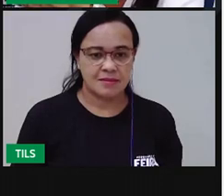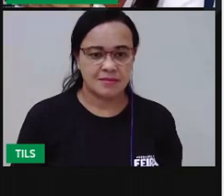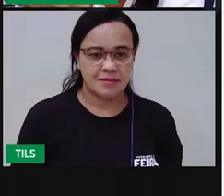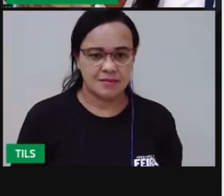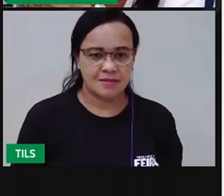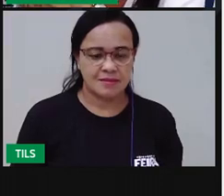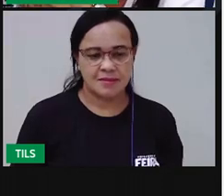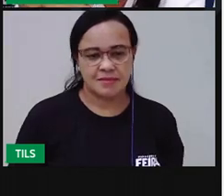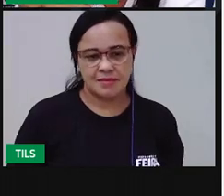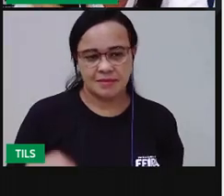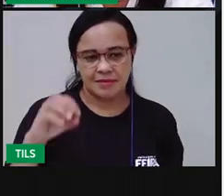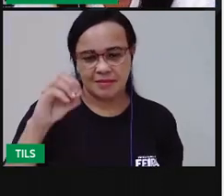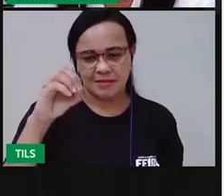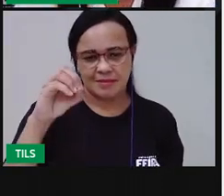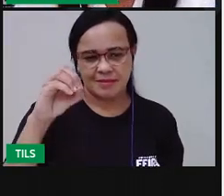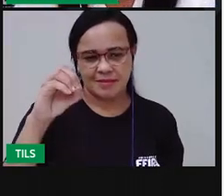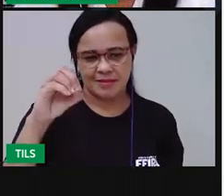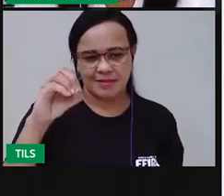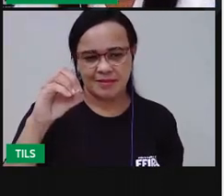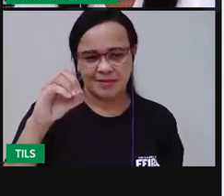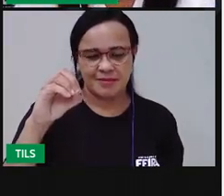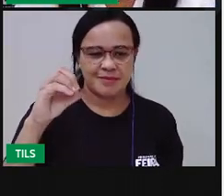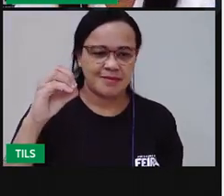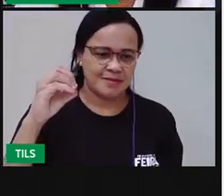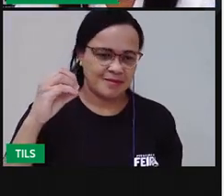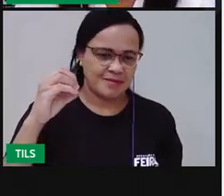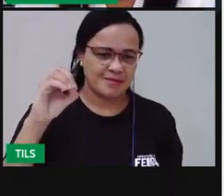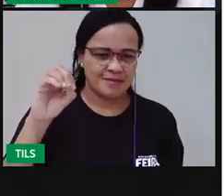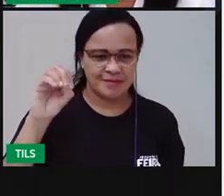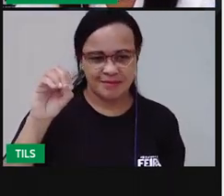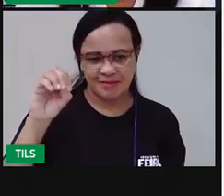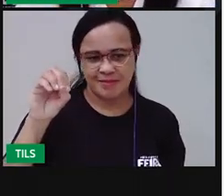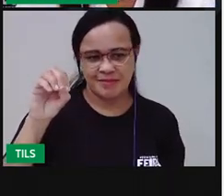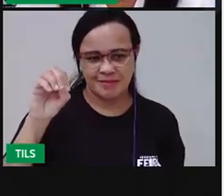E fechando esse círculo, tá?